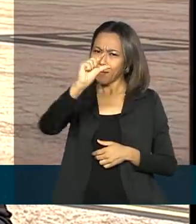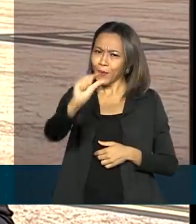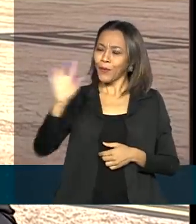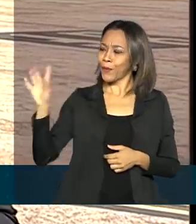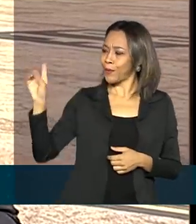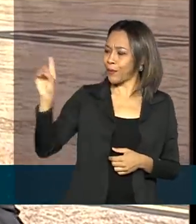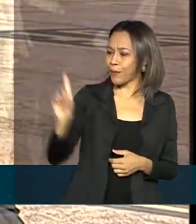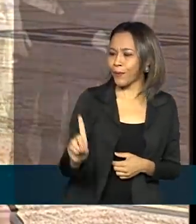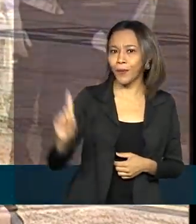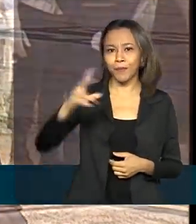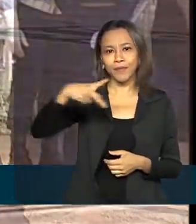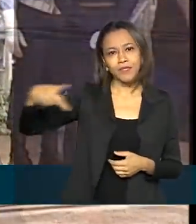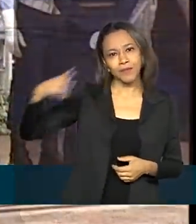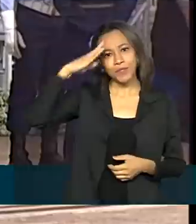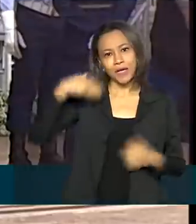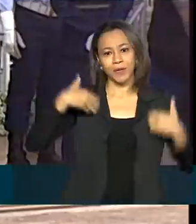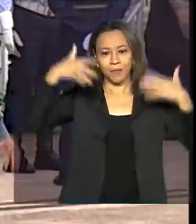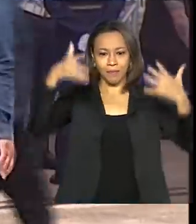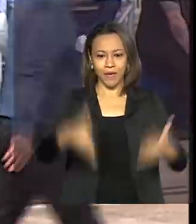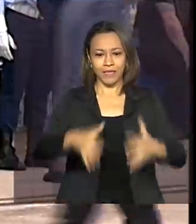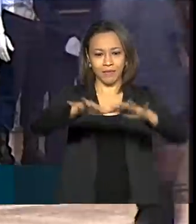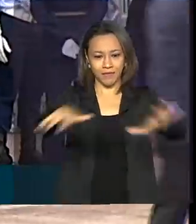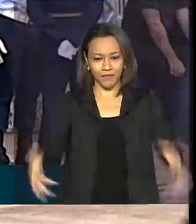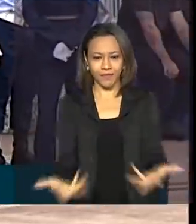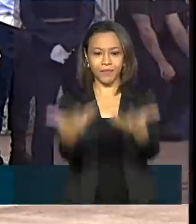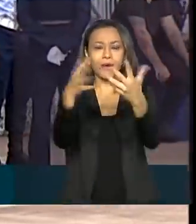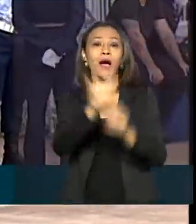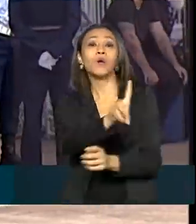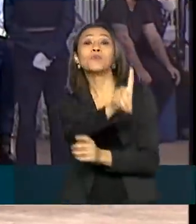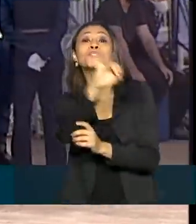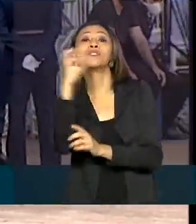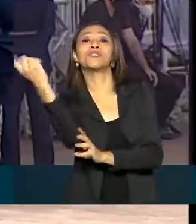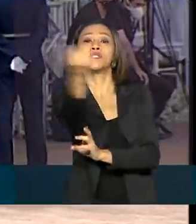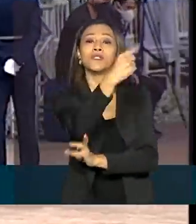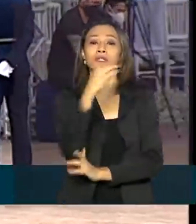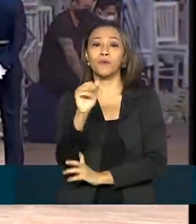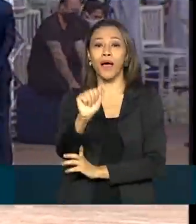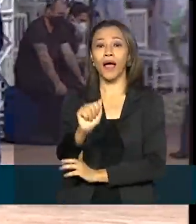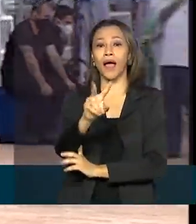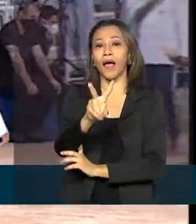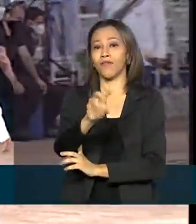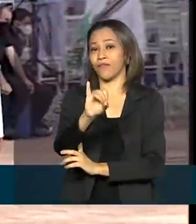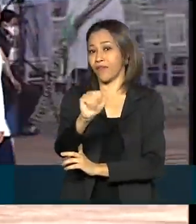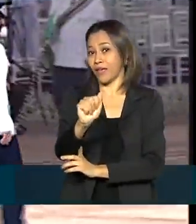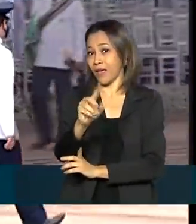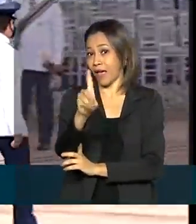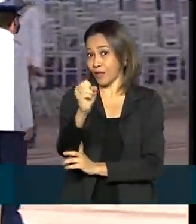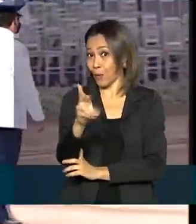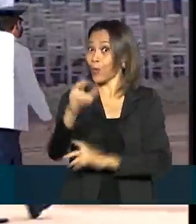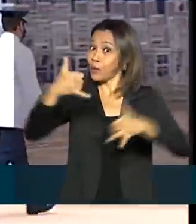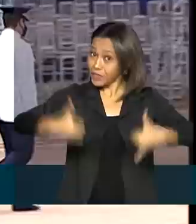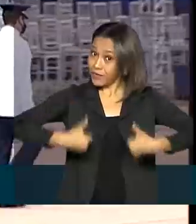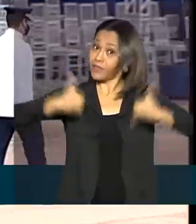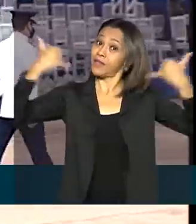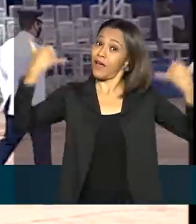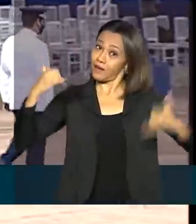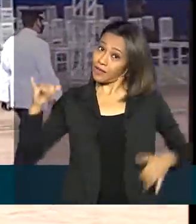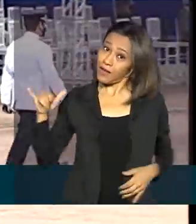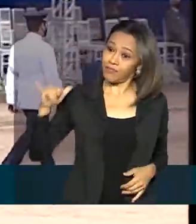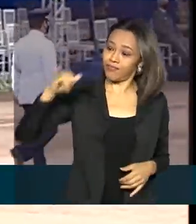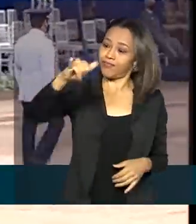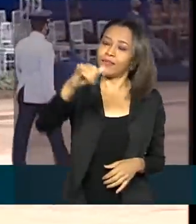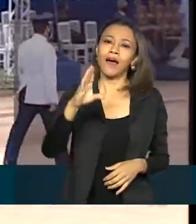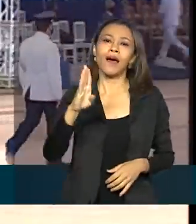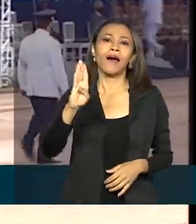participa dessa solenidade, dessa comemoração ao dia do aviador e também ao aniversário da Força Aérea Brasileira. E hoje, como você disse,